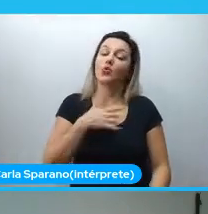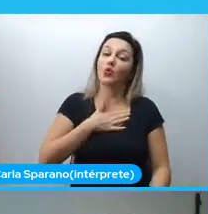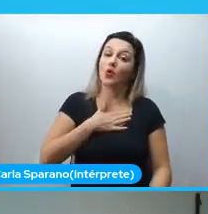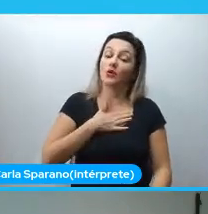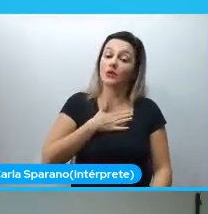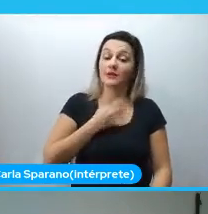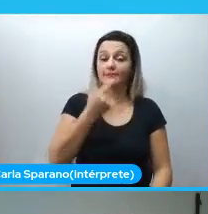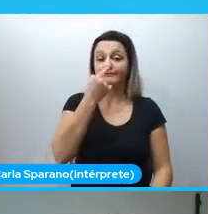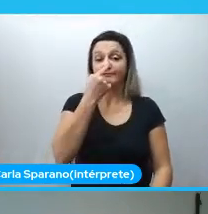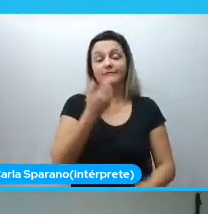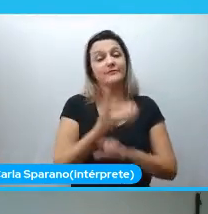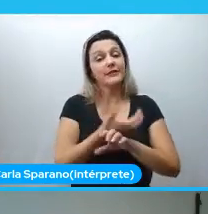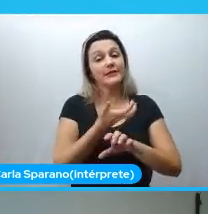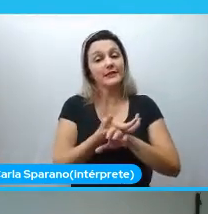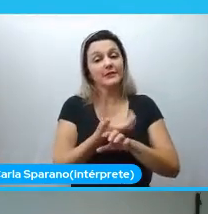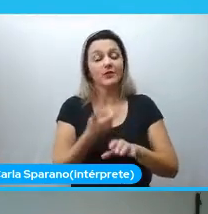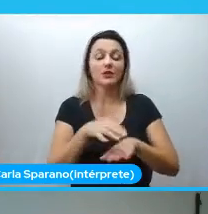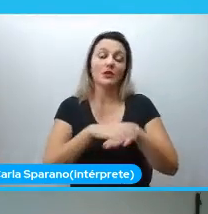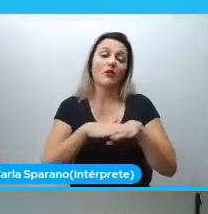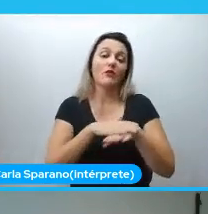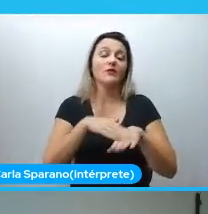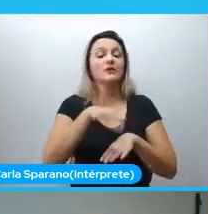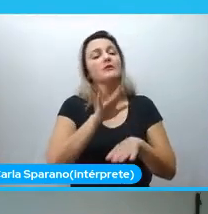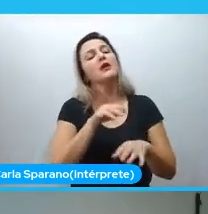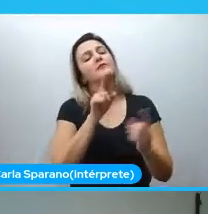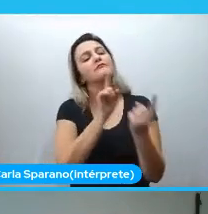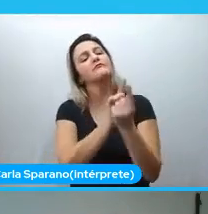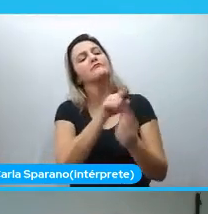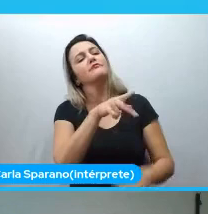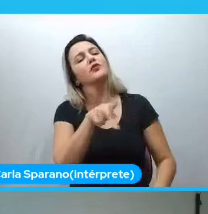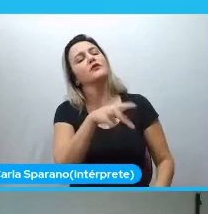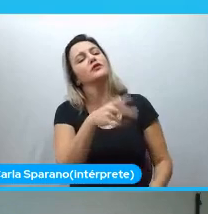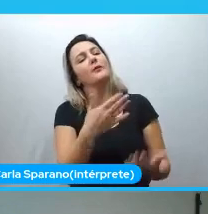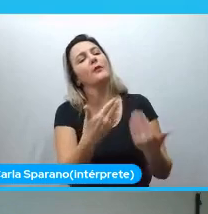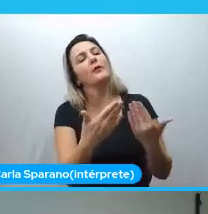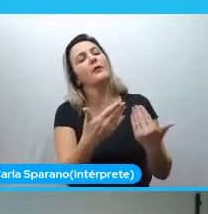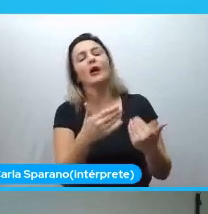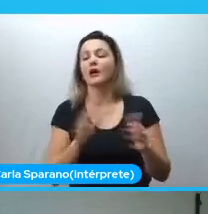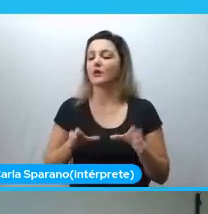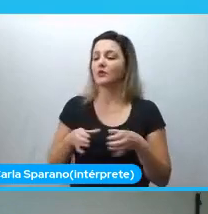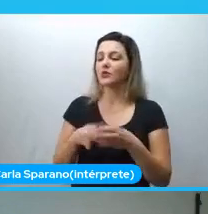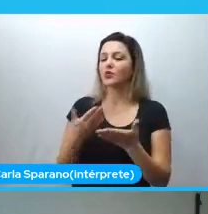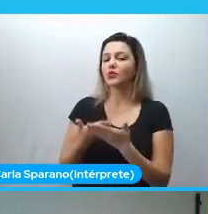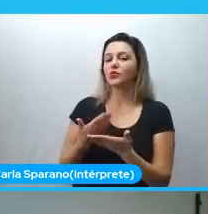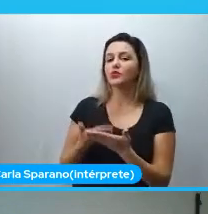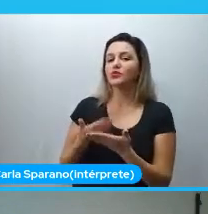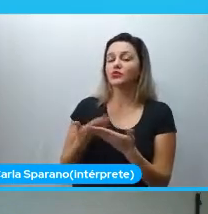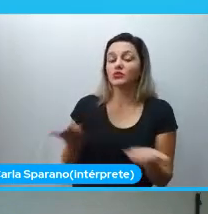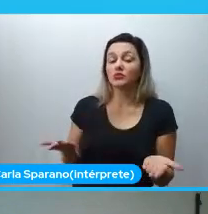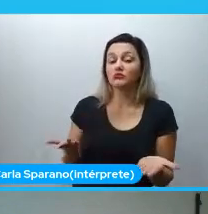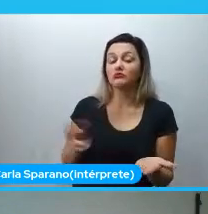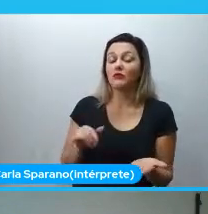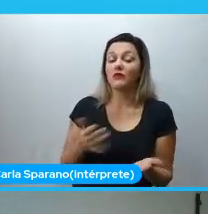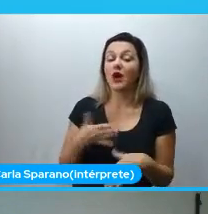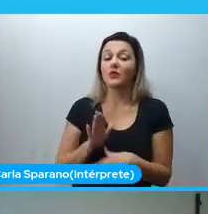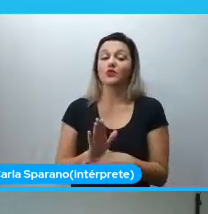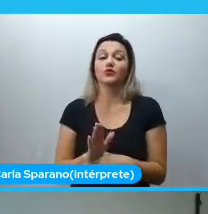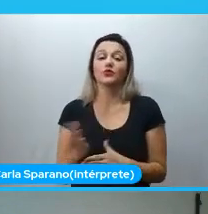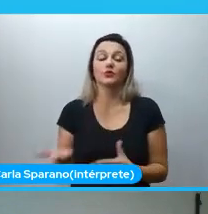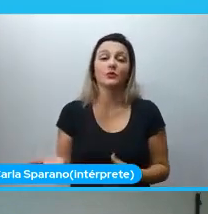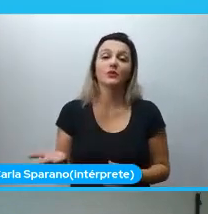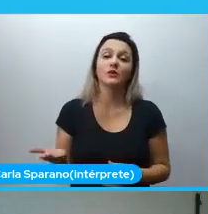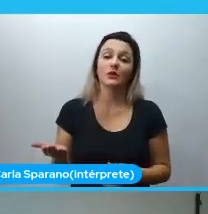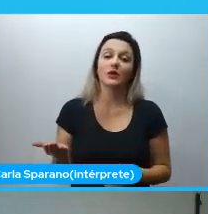conversa mais com aquele professor, faz parte de um grupo de estudo. E isso vai te ajudar a ter alguma coisa e